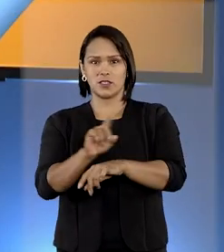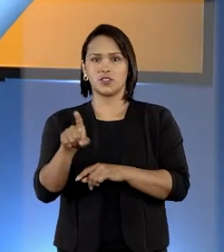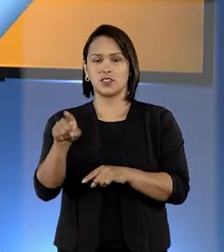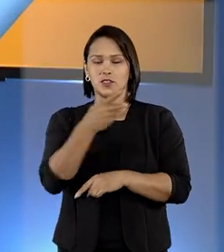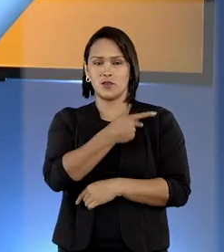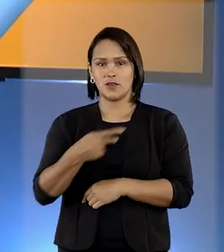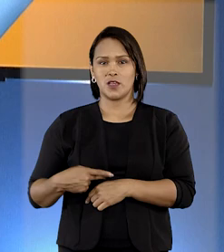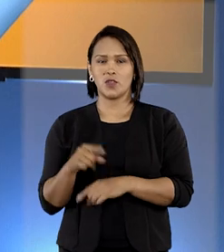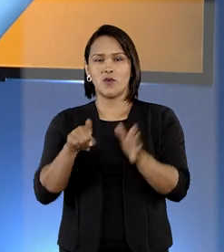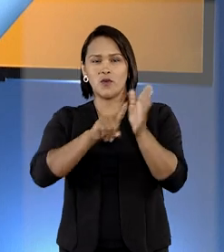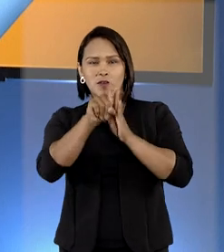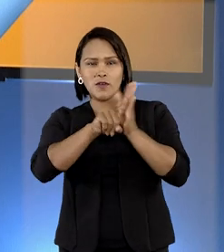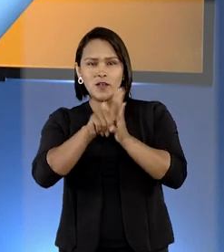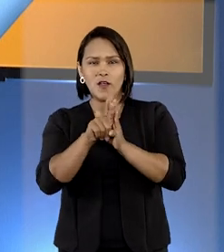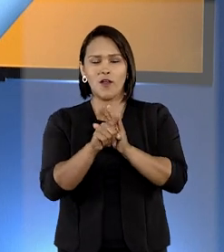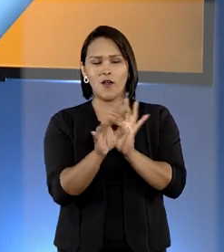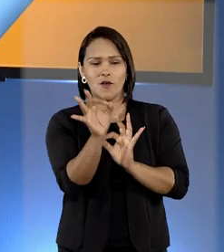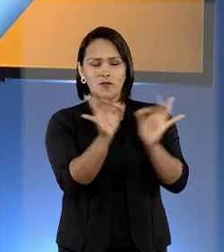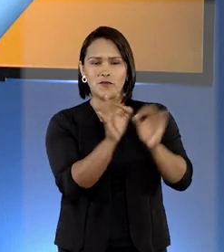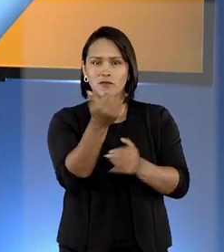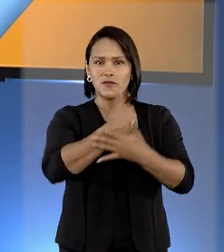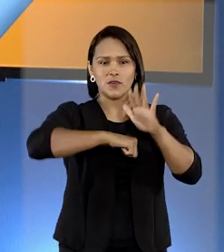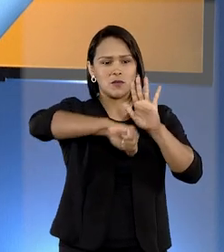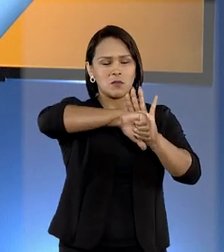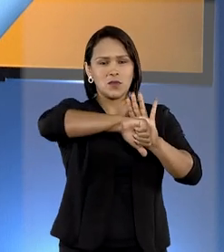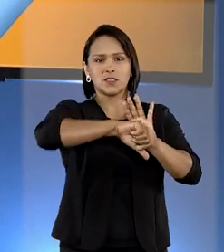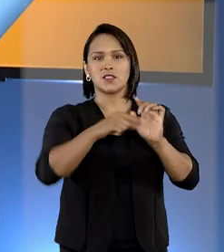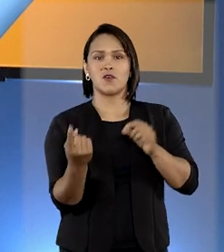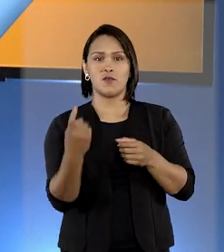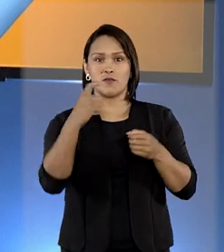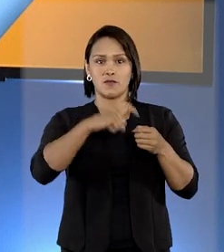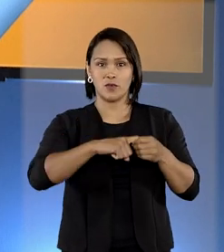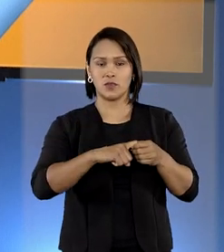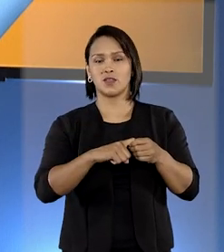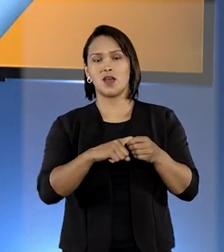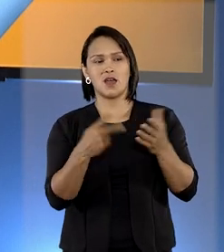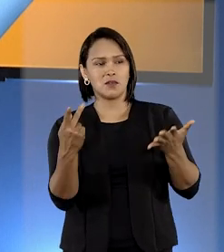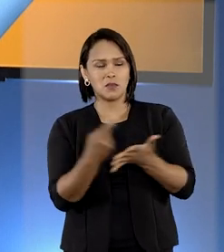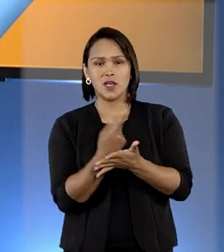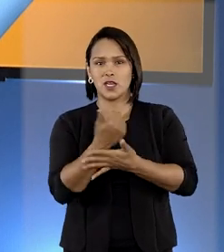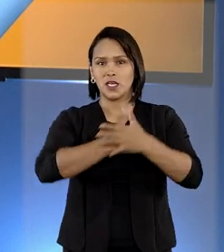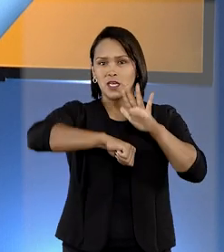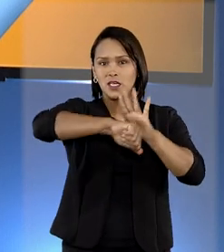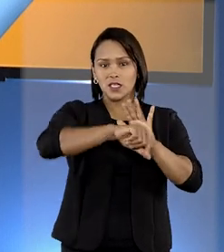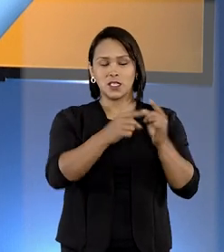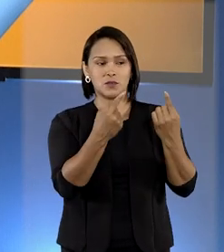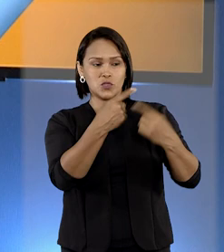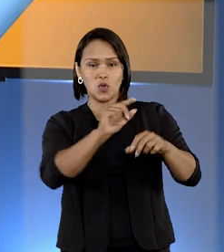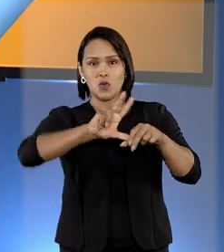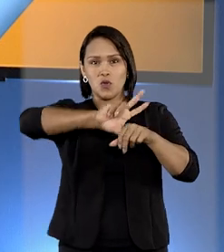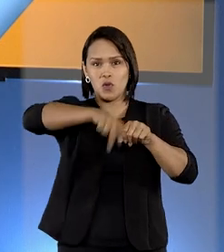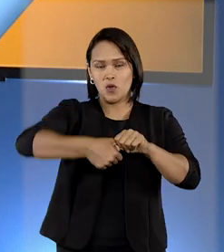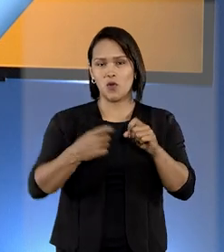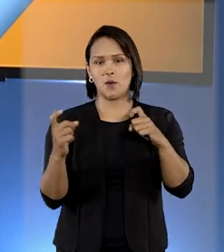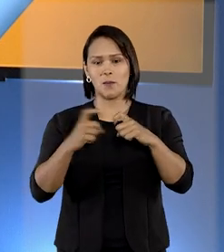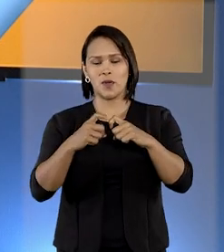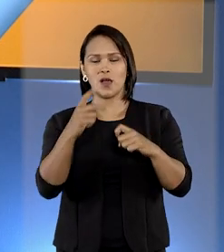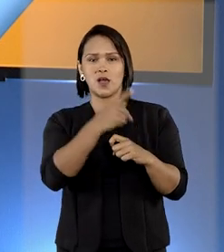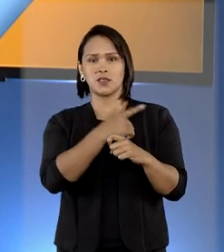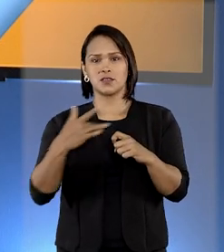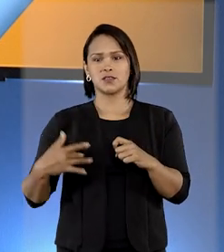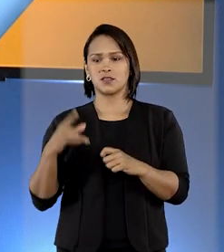investigado por formação de organização criminosa voltada para o cometimento de crimes contra o plano de saúde dos